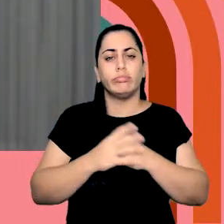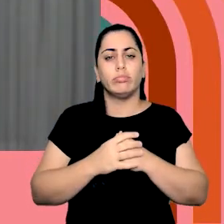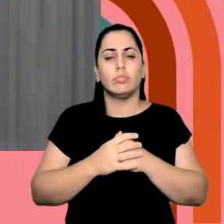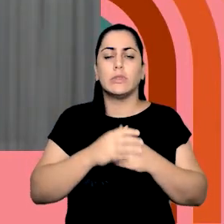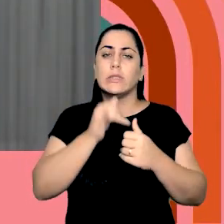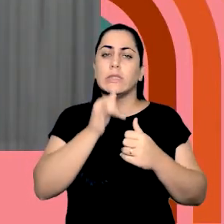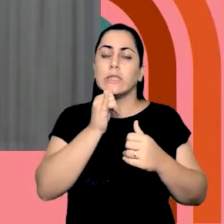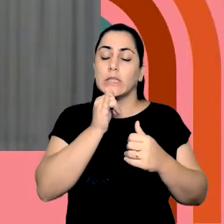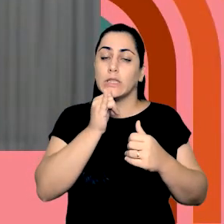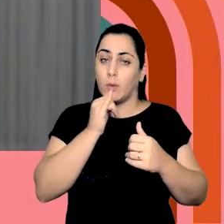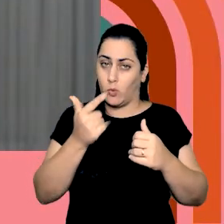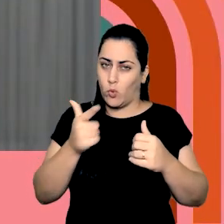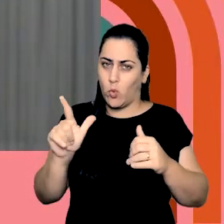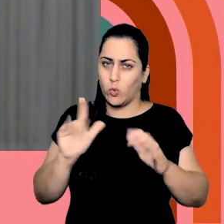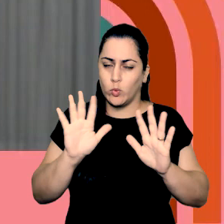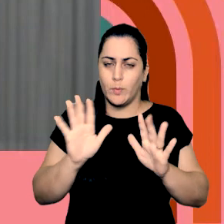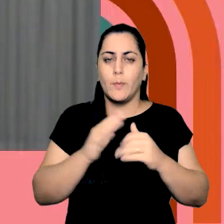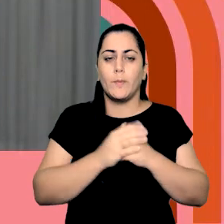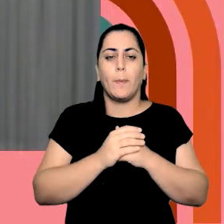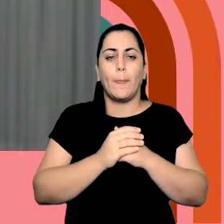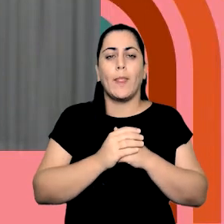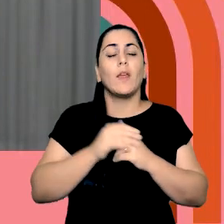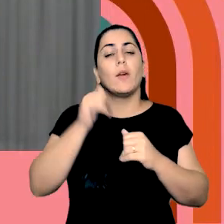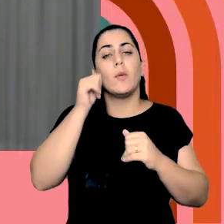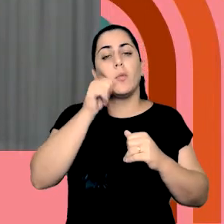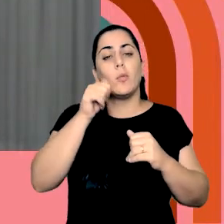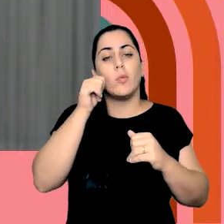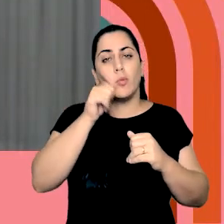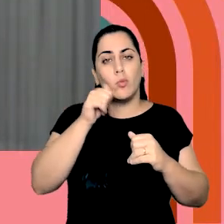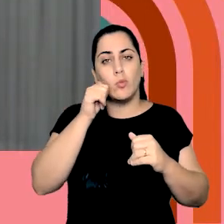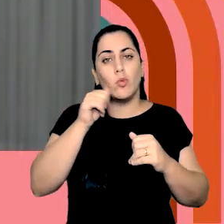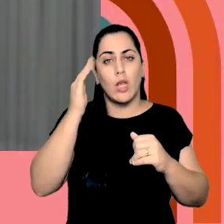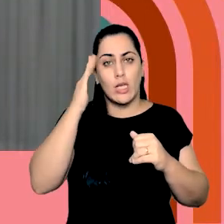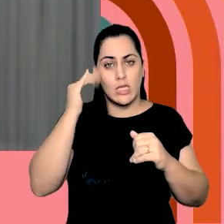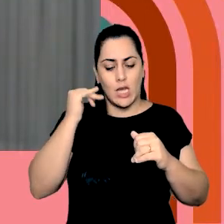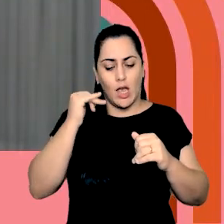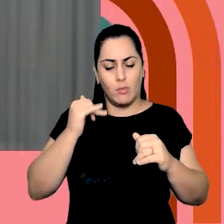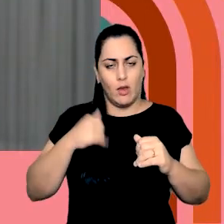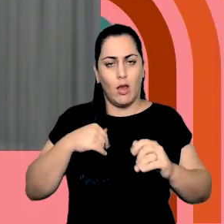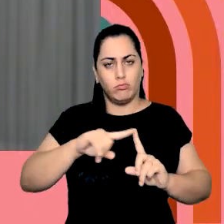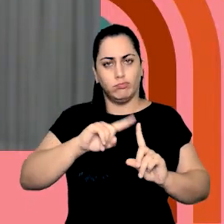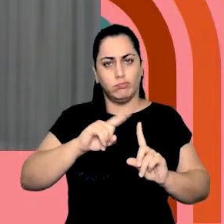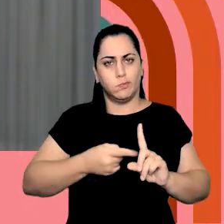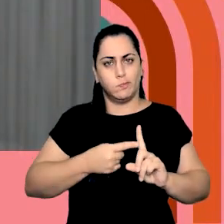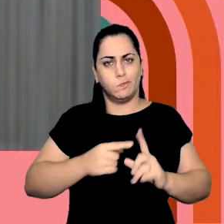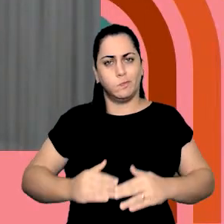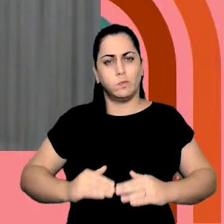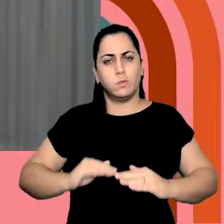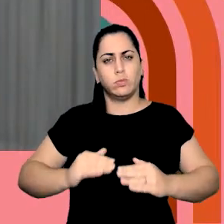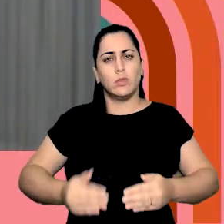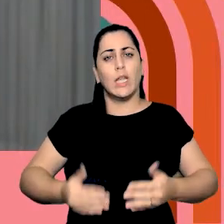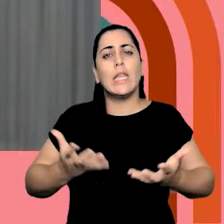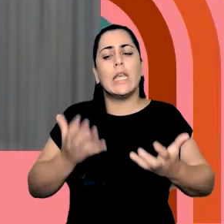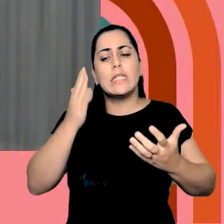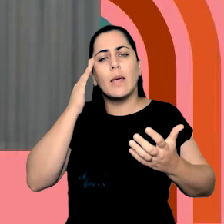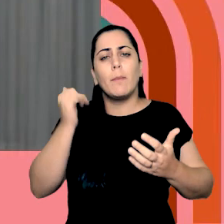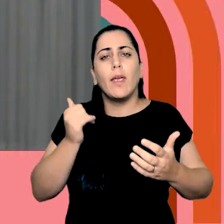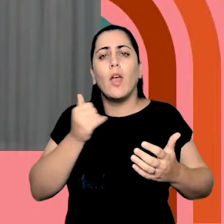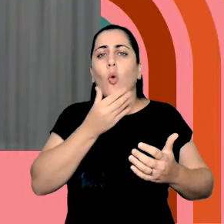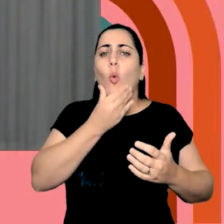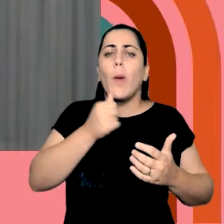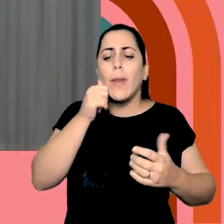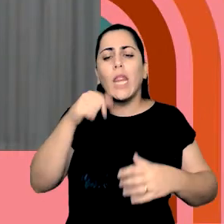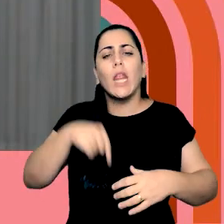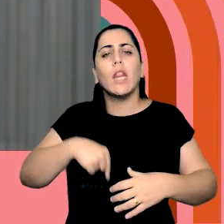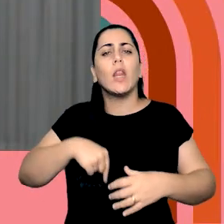por exemplo, um outro exemplo. Uma mulher sabe que está grávida e ela, então, quer saber o sexo da criança,